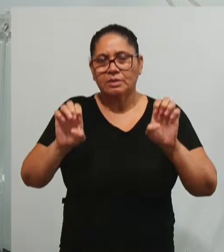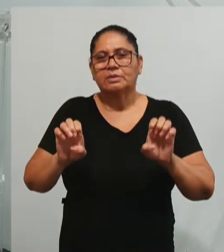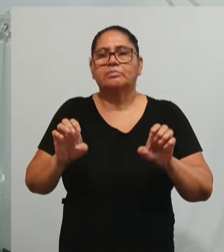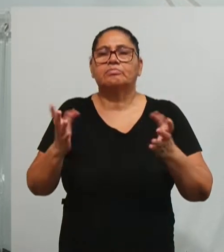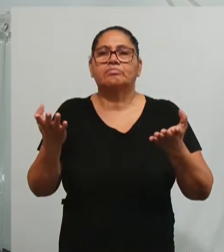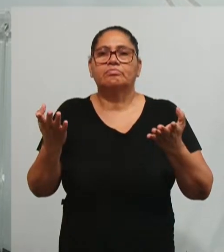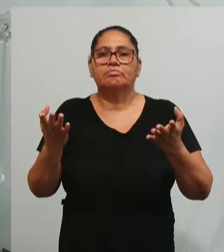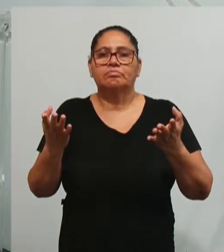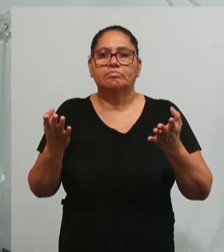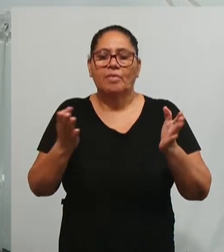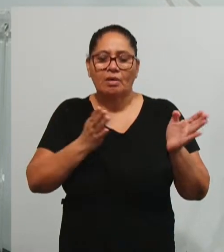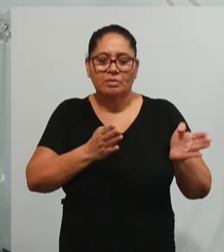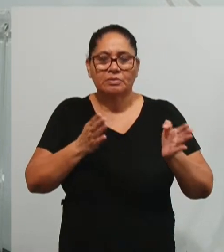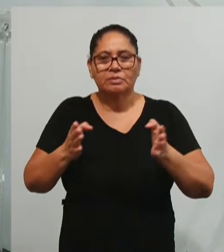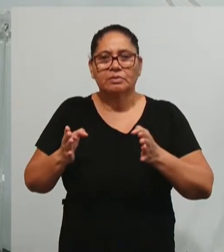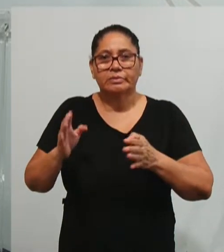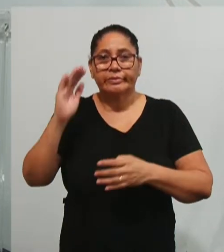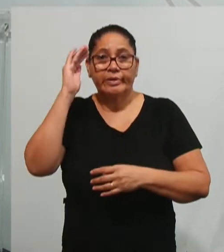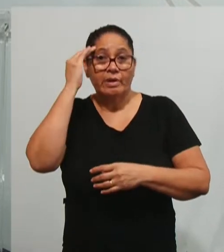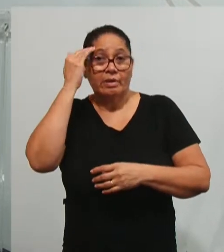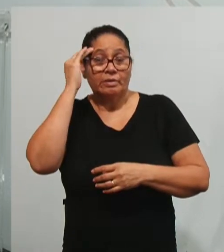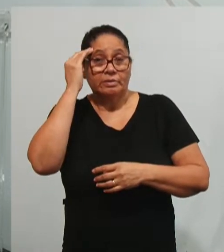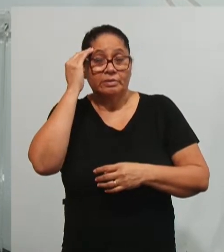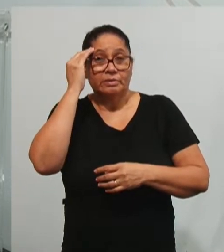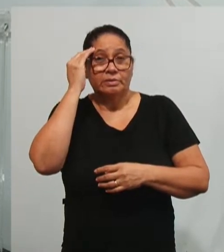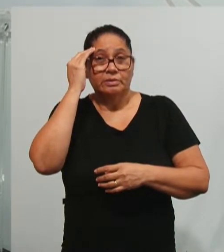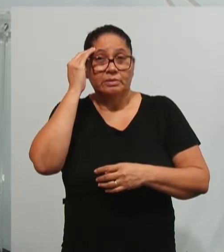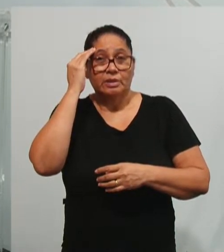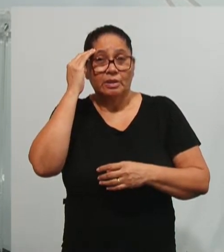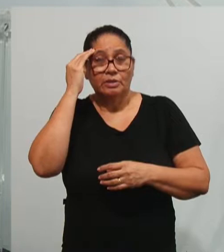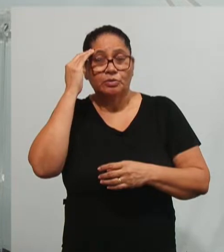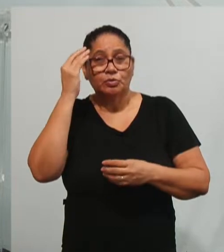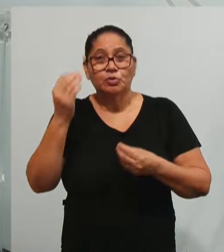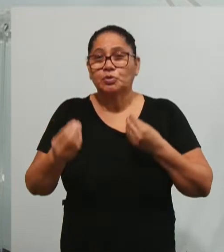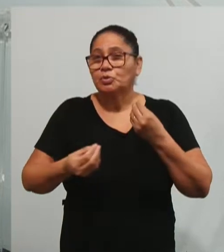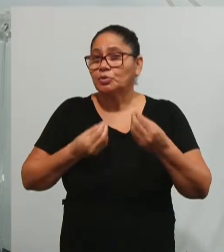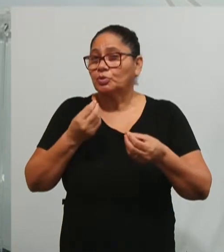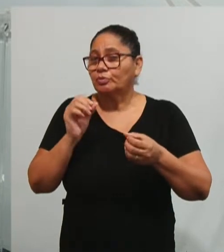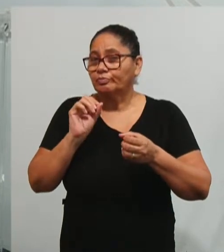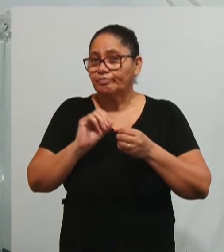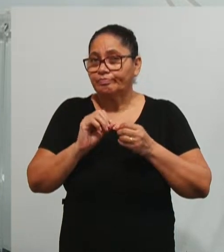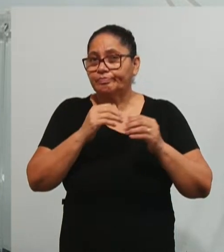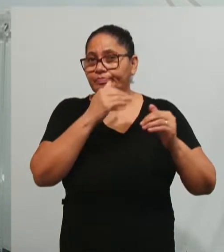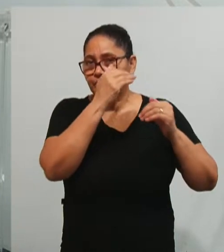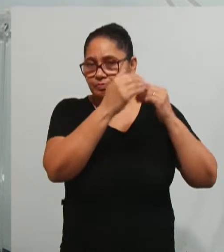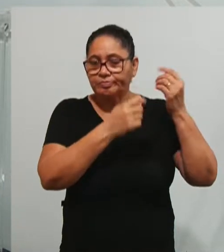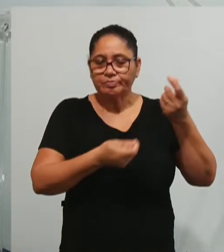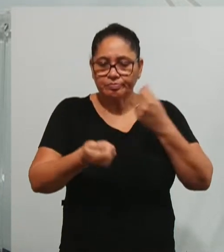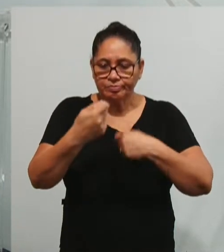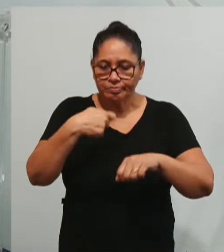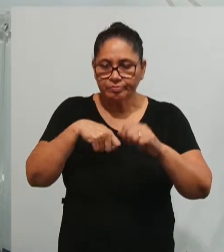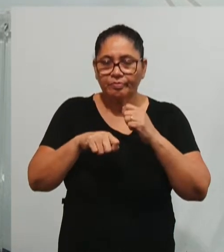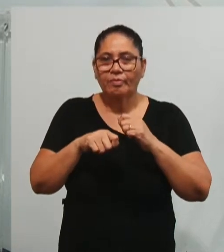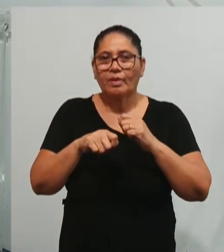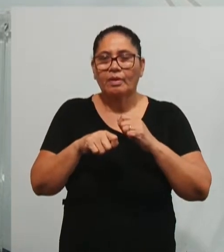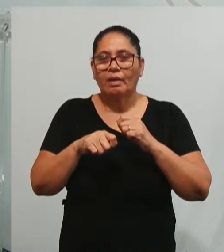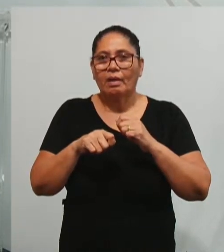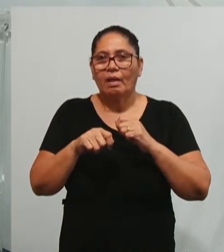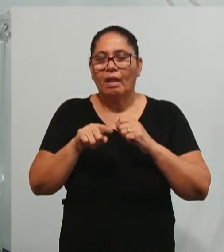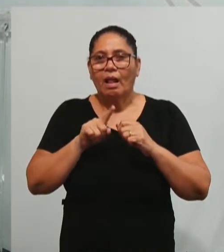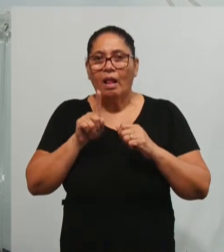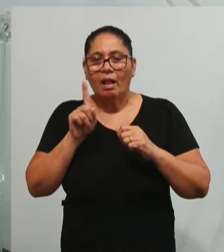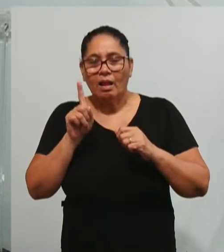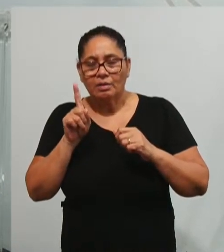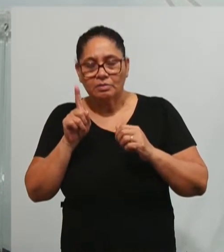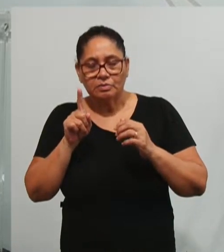partes. Então, a gente compreende que, mediante a evolução desses enfoques da administração, que lá no texto, na